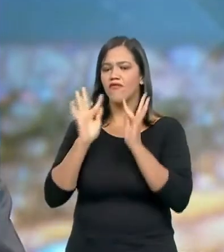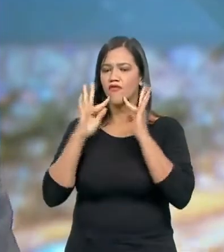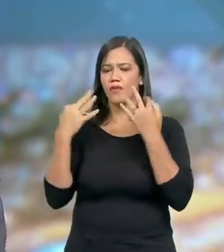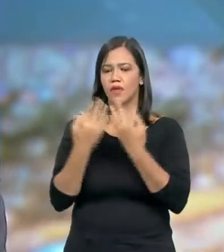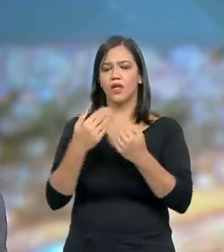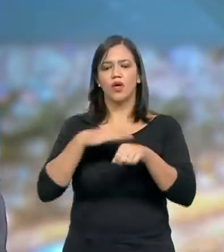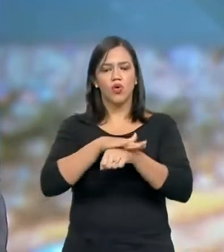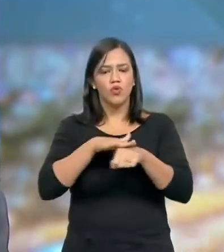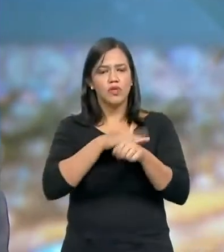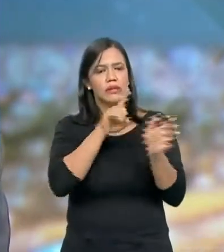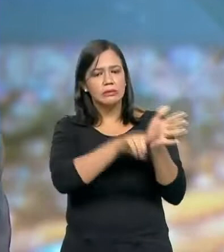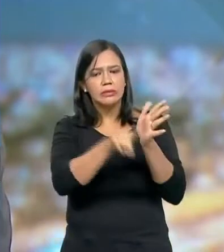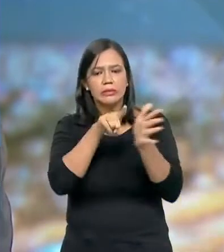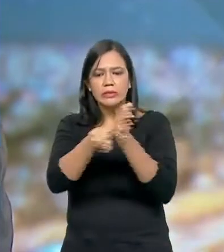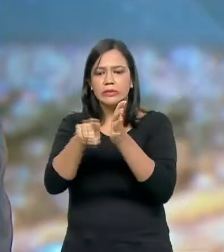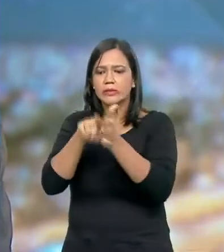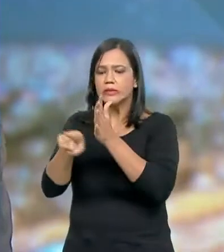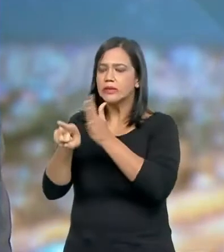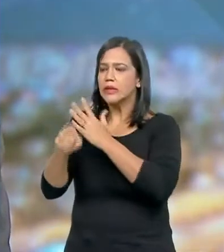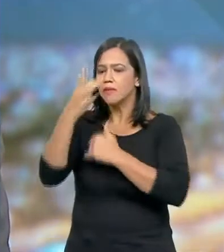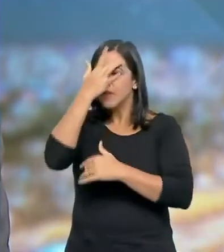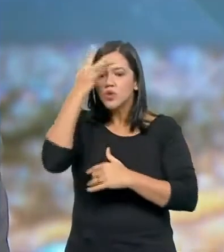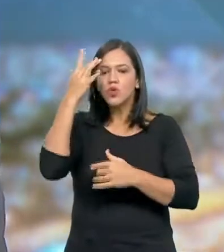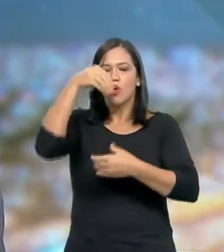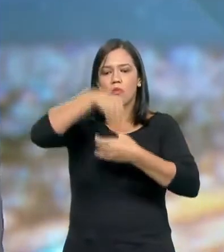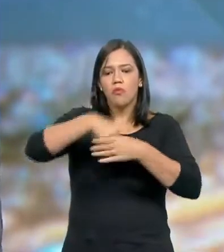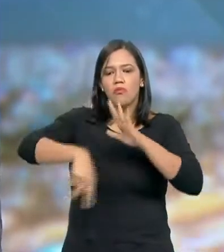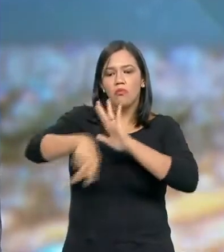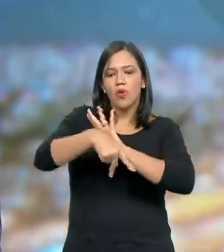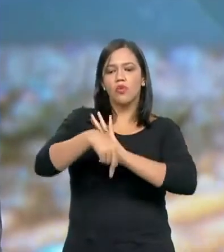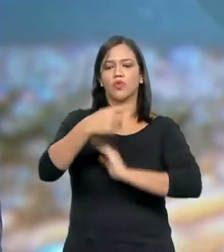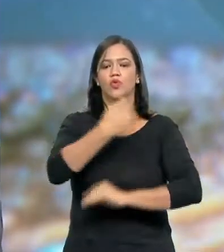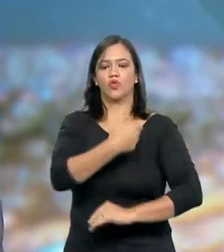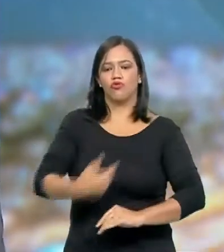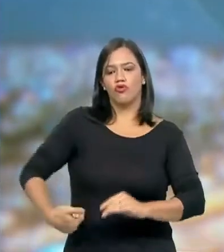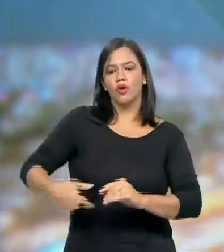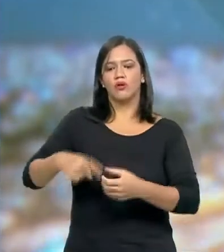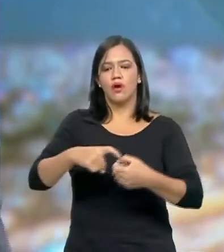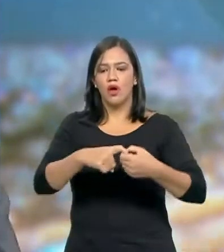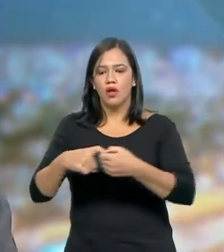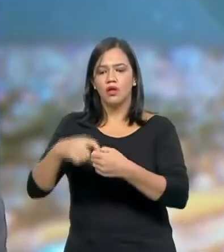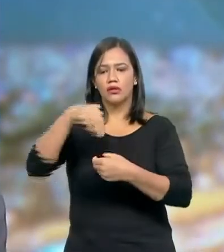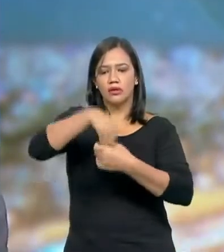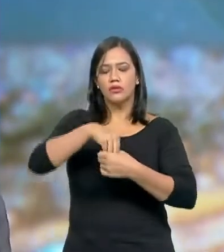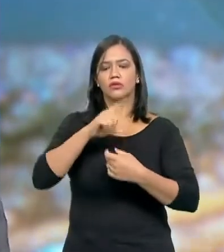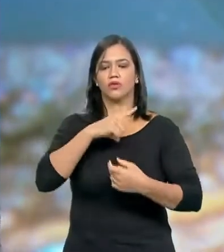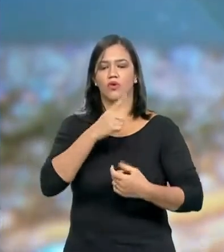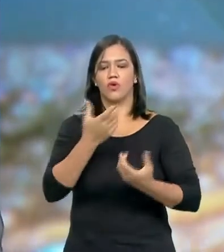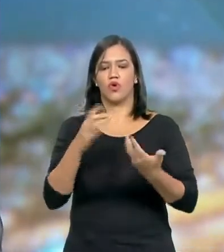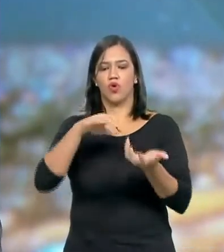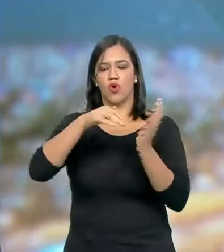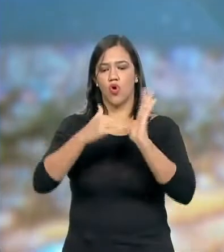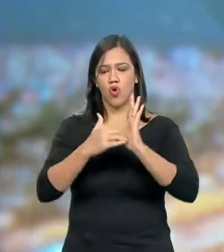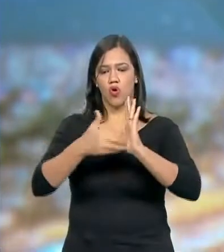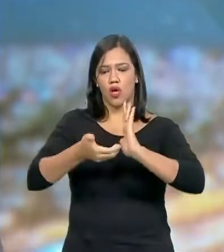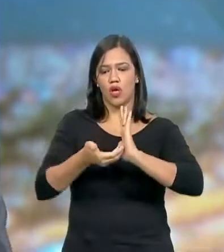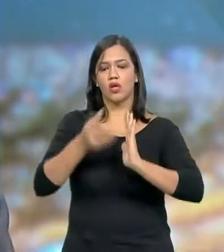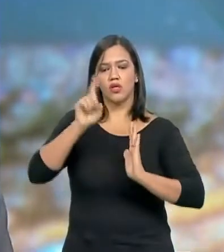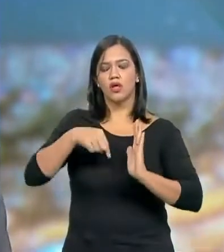conversar com fontes do governo, aliados dentro do Congresso. E eu perguntei, o que precisa? O pessoal me explicou.